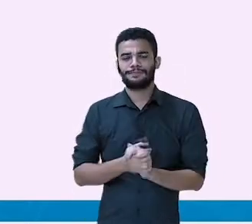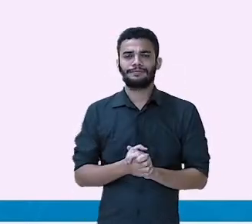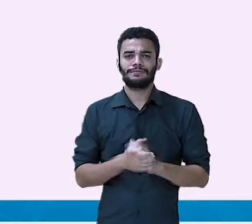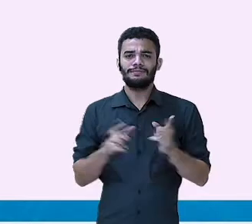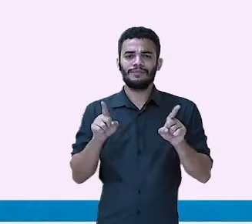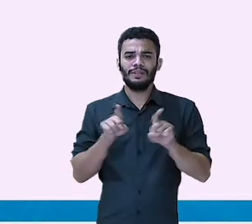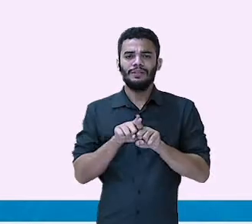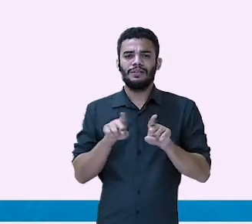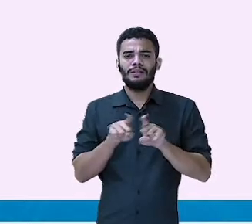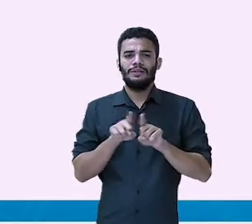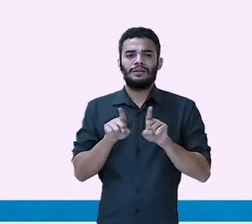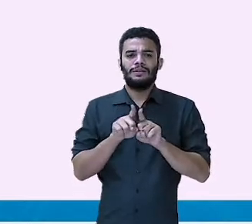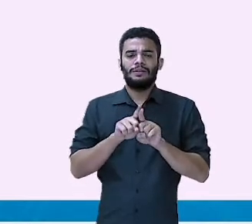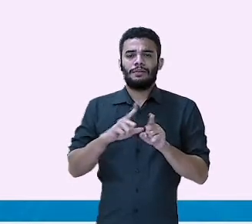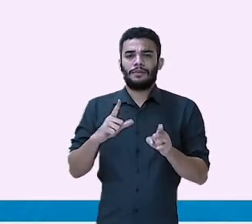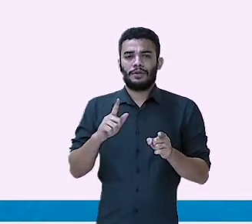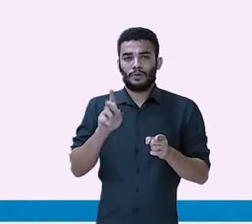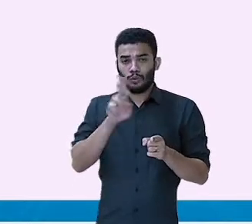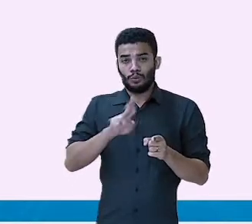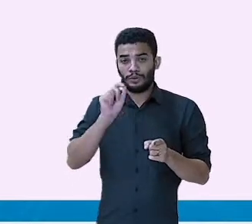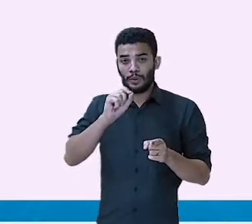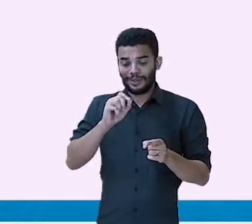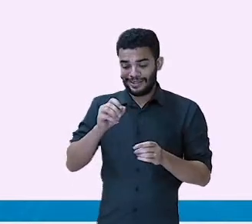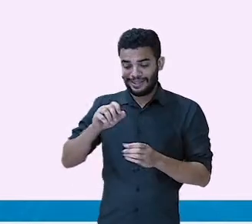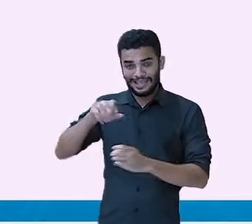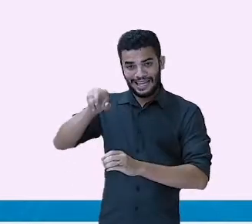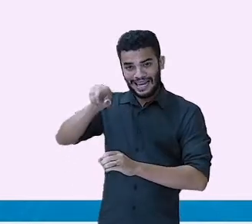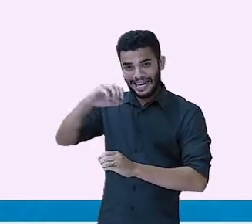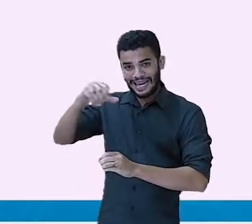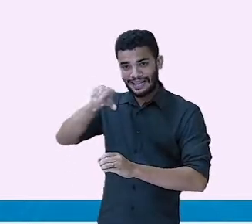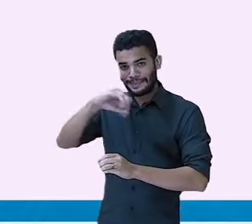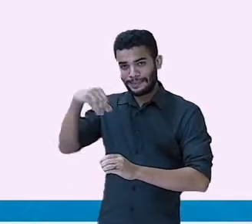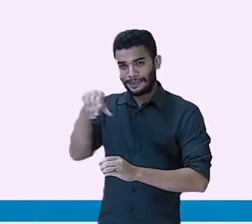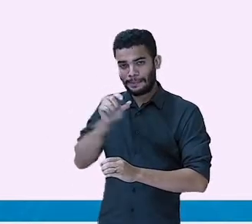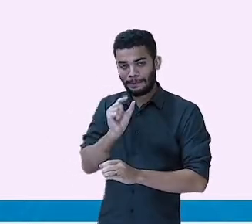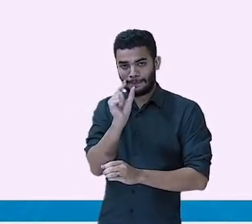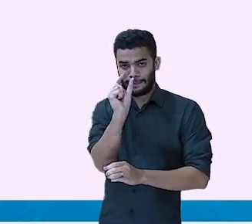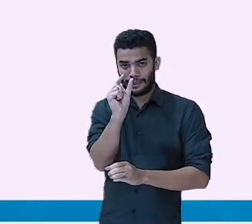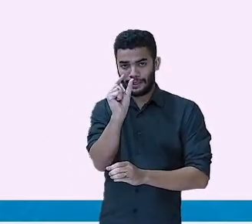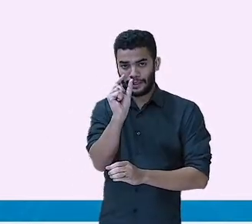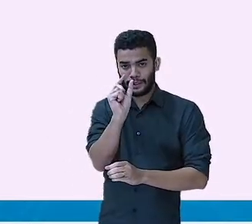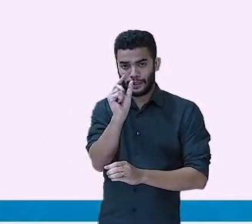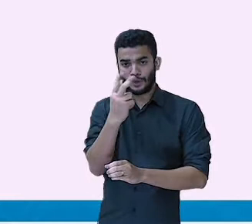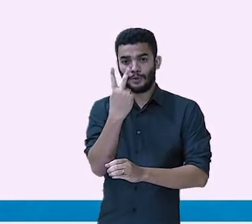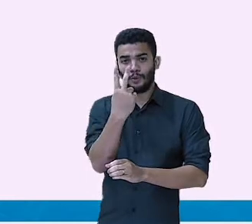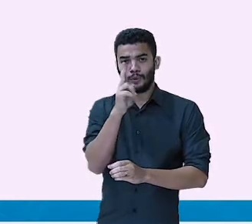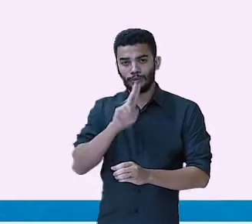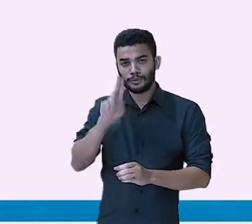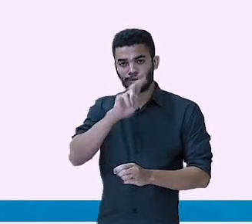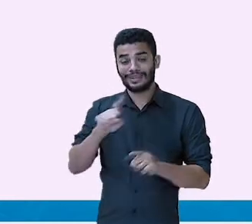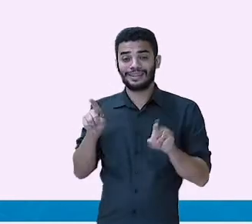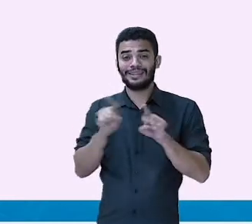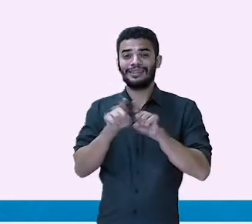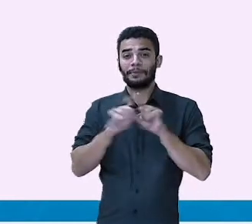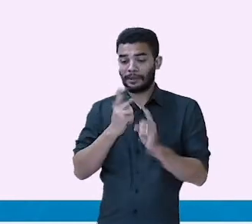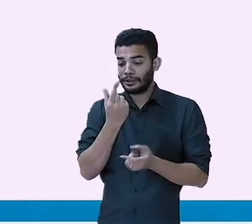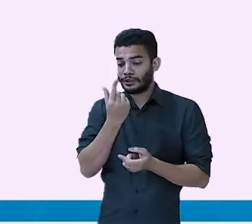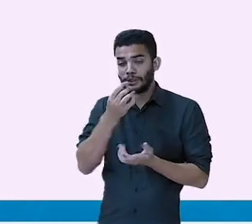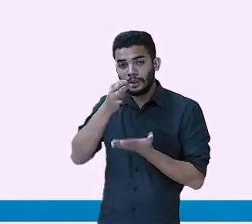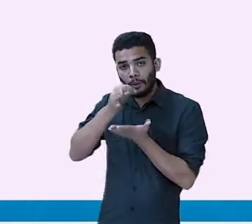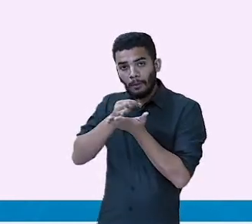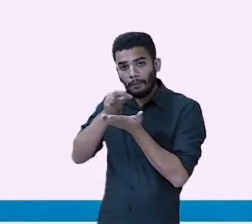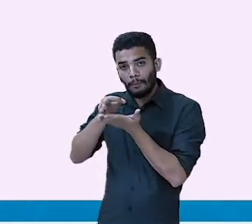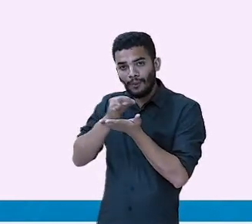Tampinhas de garrafa pet, duas, cada uma de cor diferente. E uma moeda, fita adesiva.